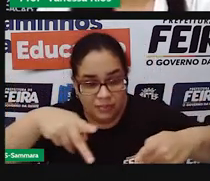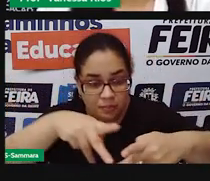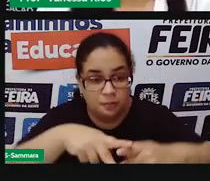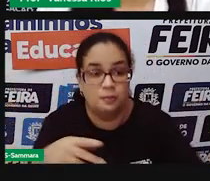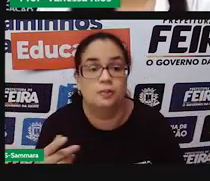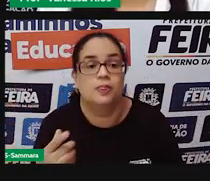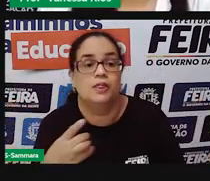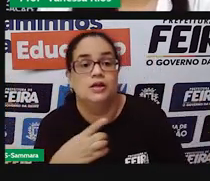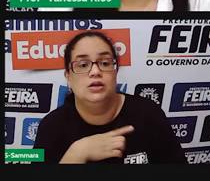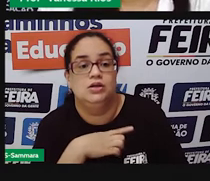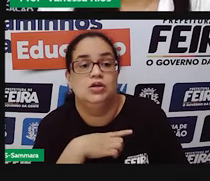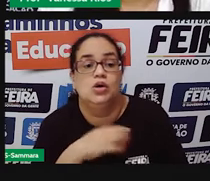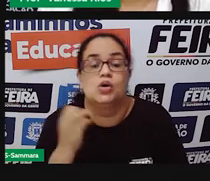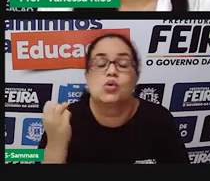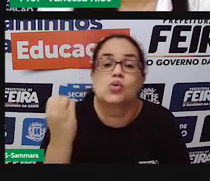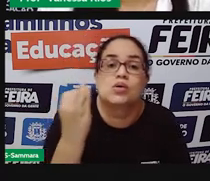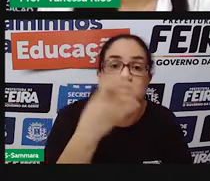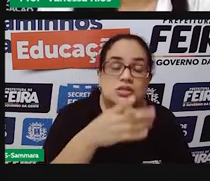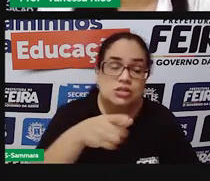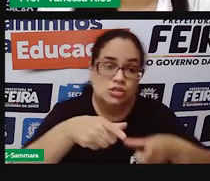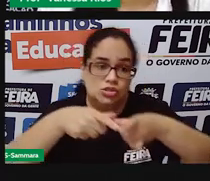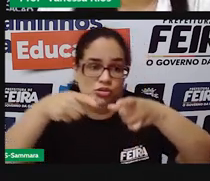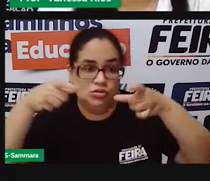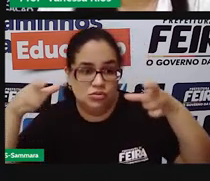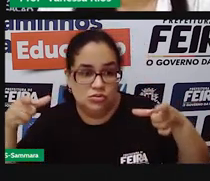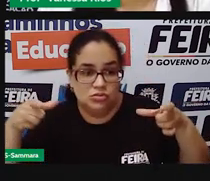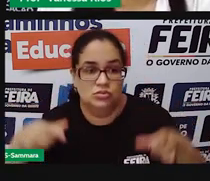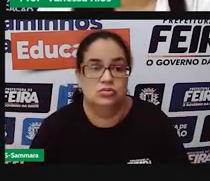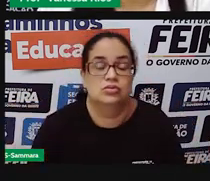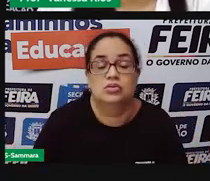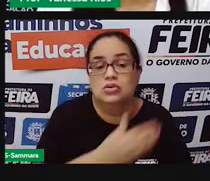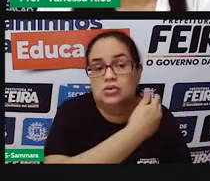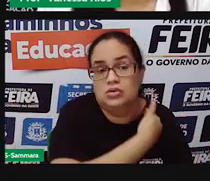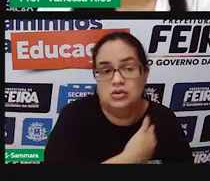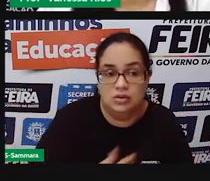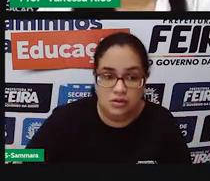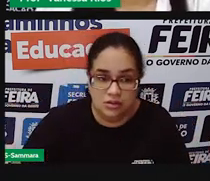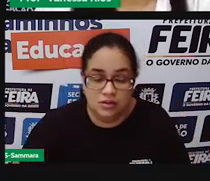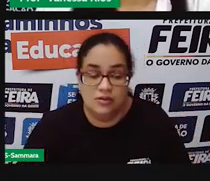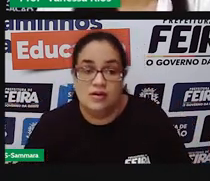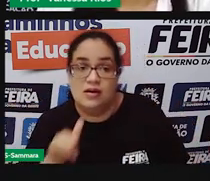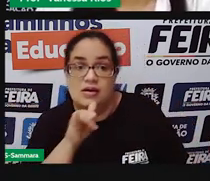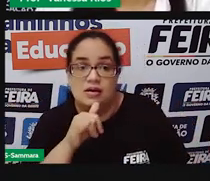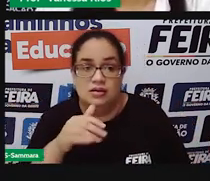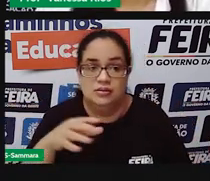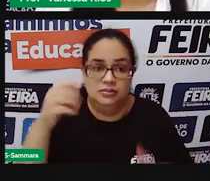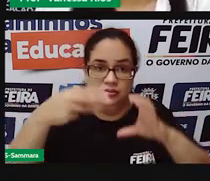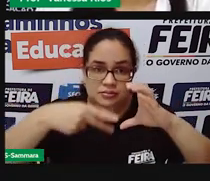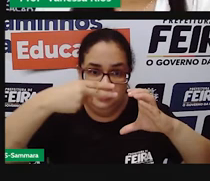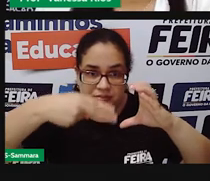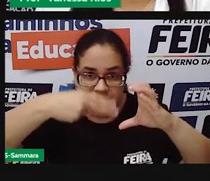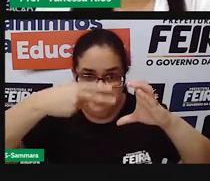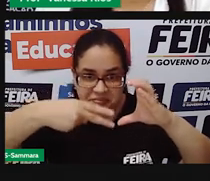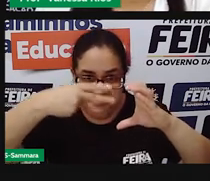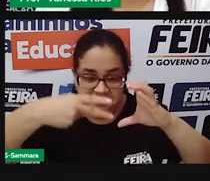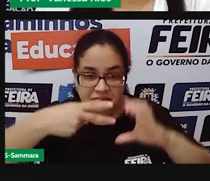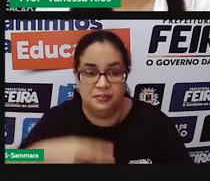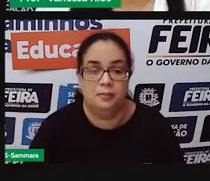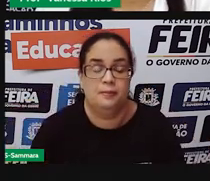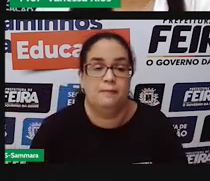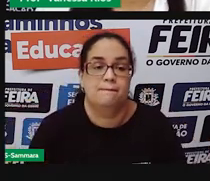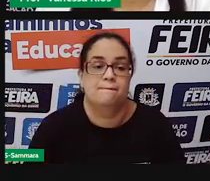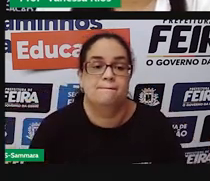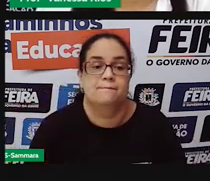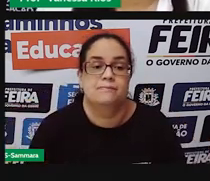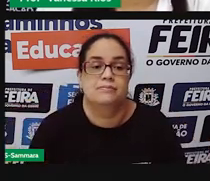ter aí uma quantidade maior também de variadores contando a Câmara. E aí, além de